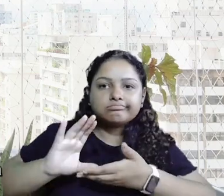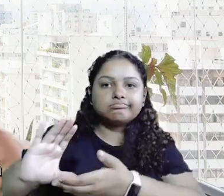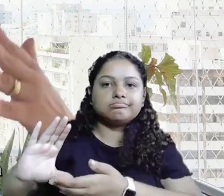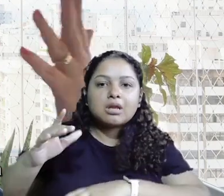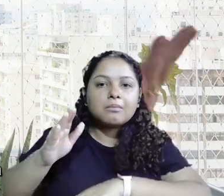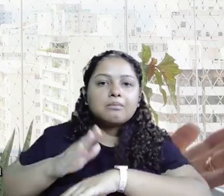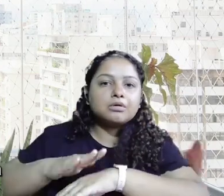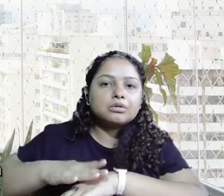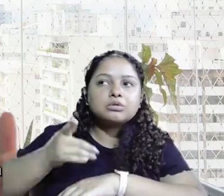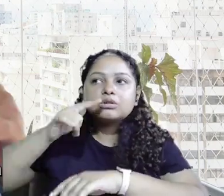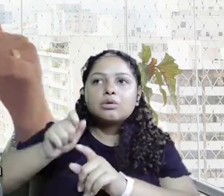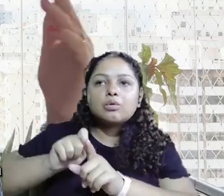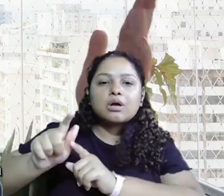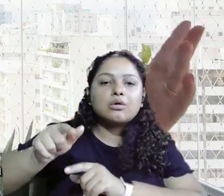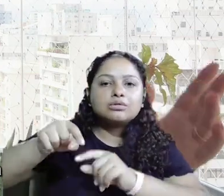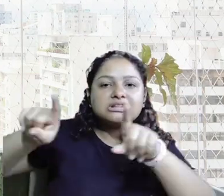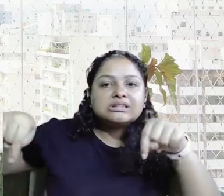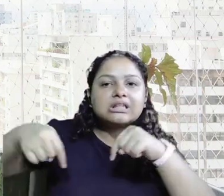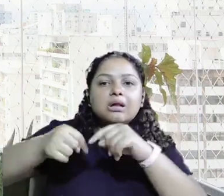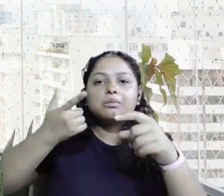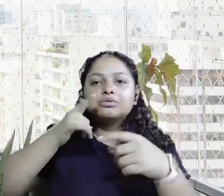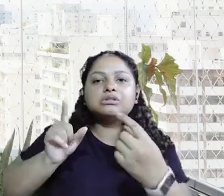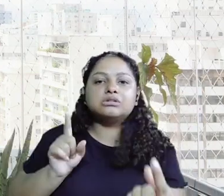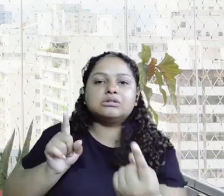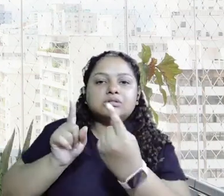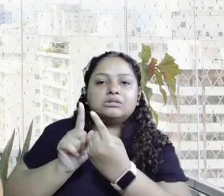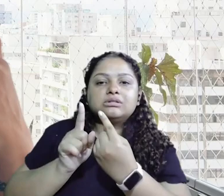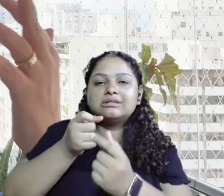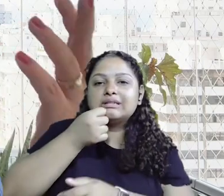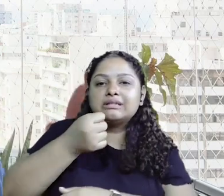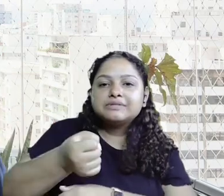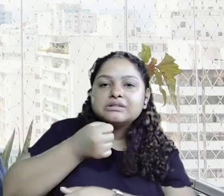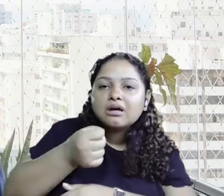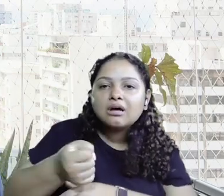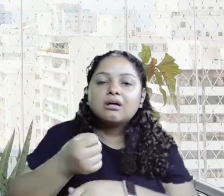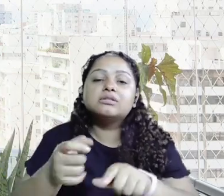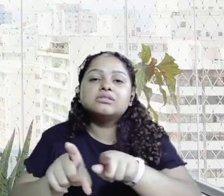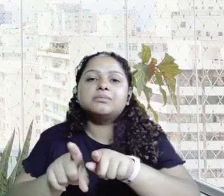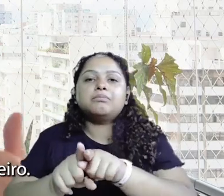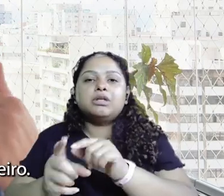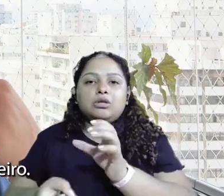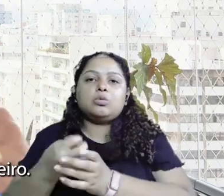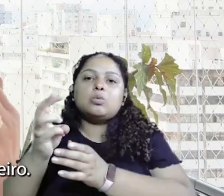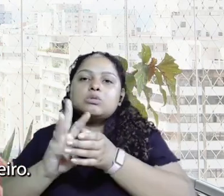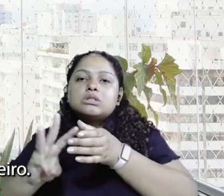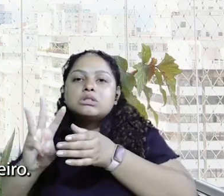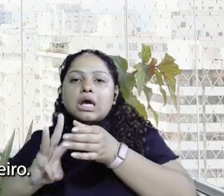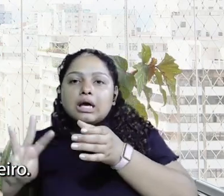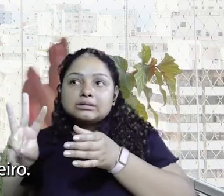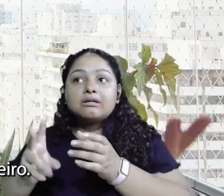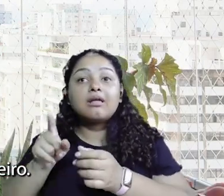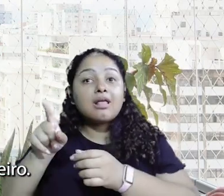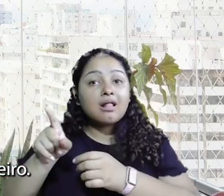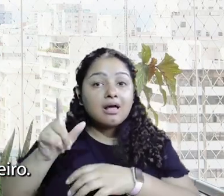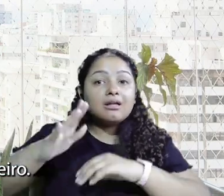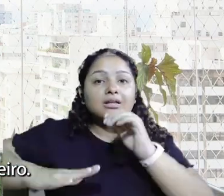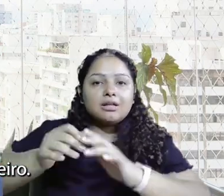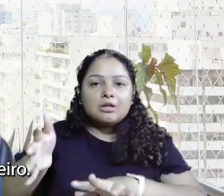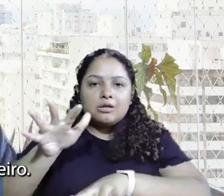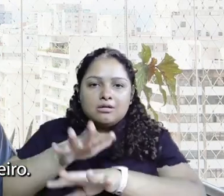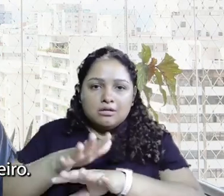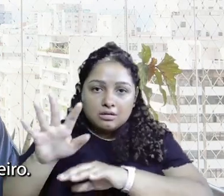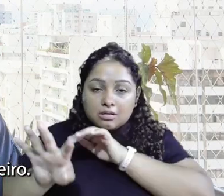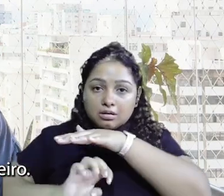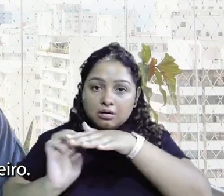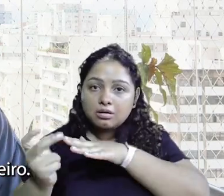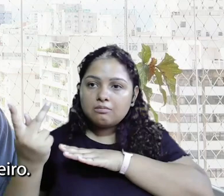pouco de dinheiro pra ela poder fazer o aluguel de sala, pra entrevistar as pessoas, põe site no ar, etc. E ela cresceu muito a Talento Incluir